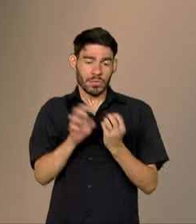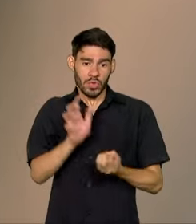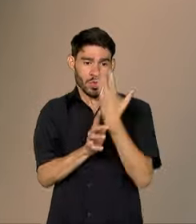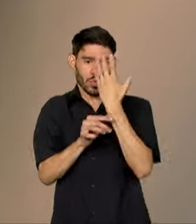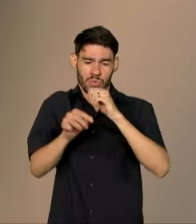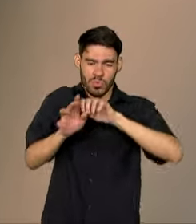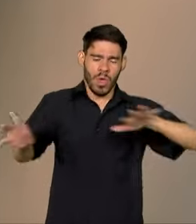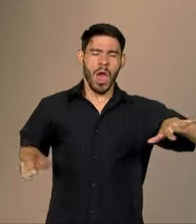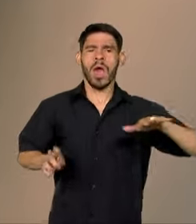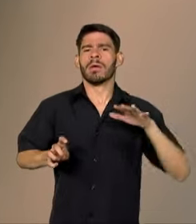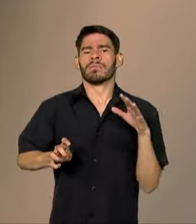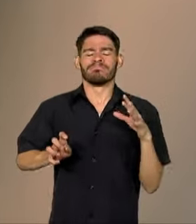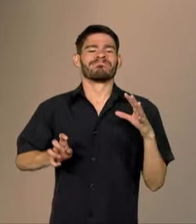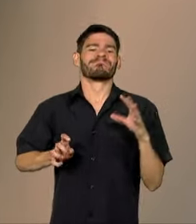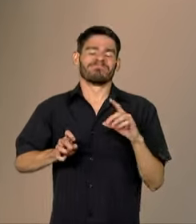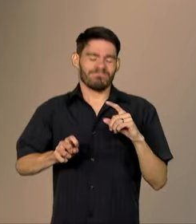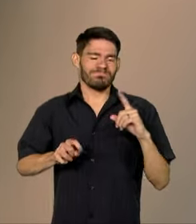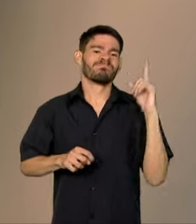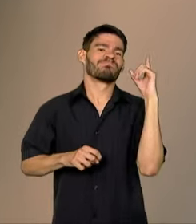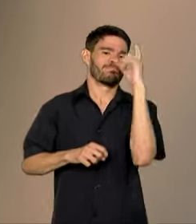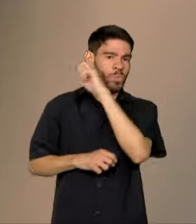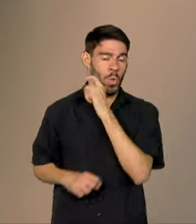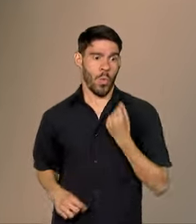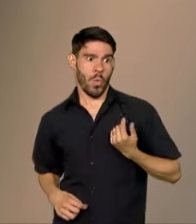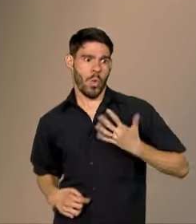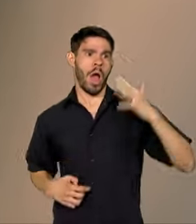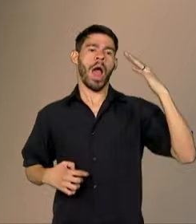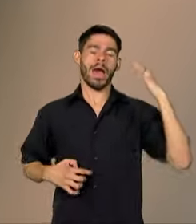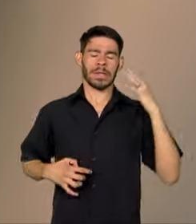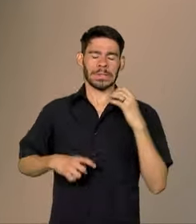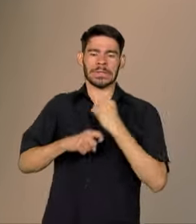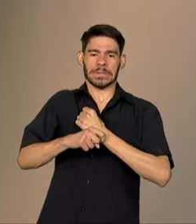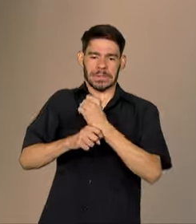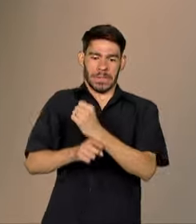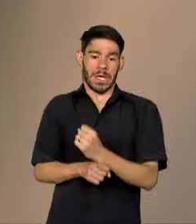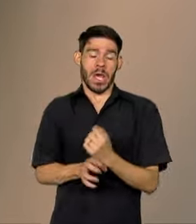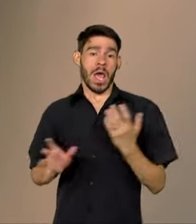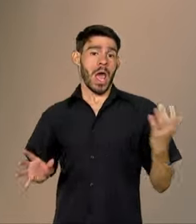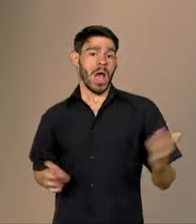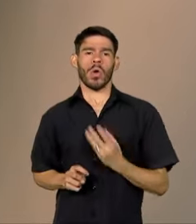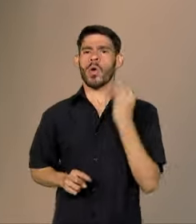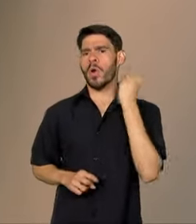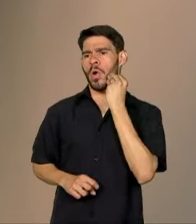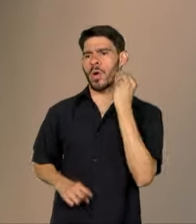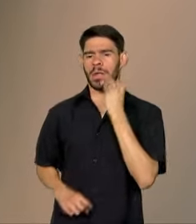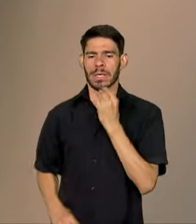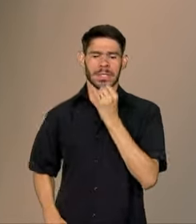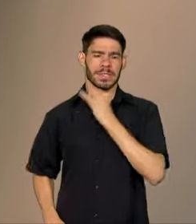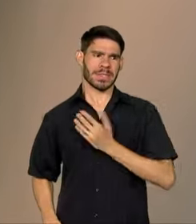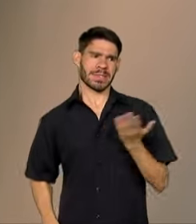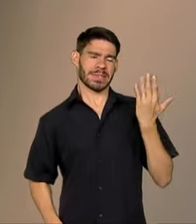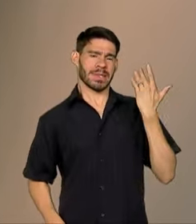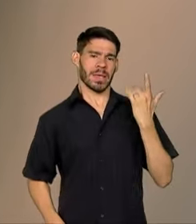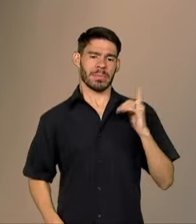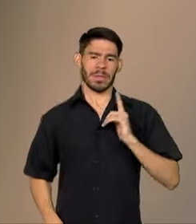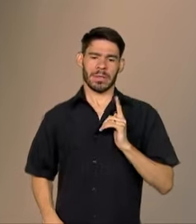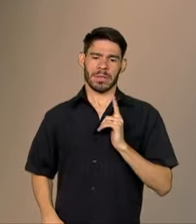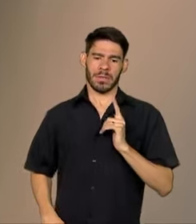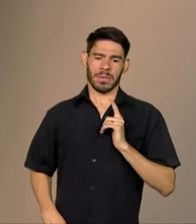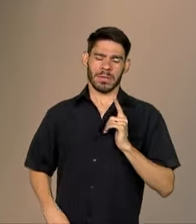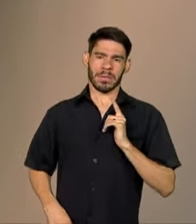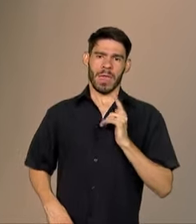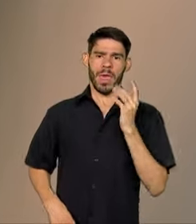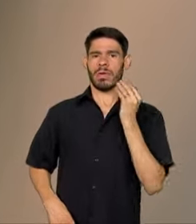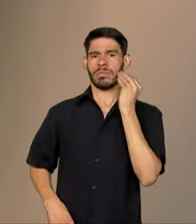a epidemia, era extremamente complexo, caro, levava tempo. Hoje nós temos testes, como temos vídeo,